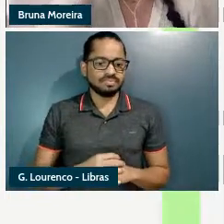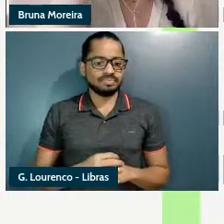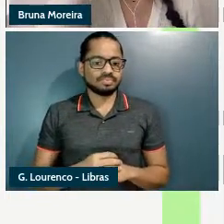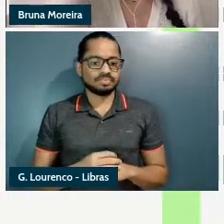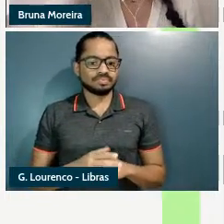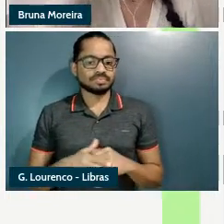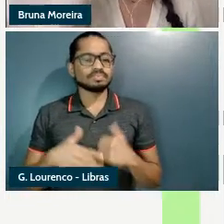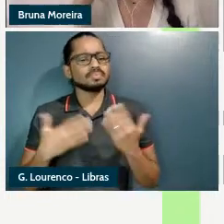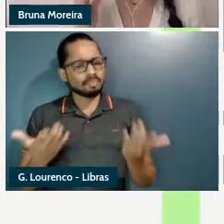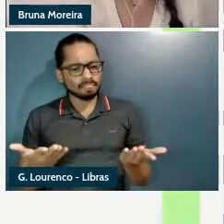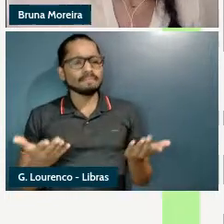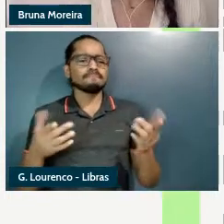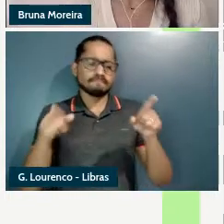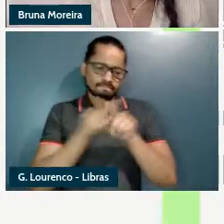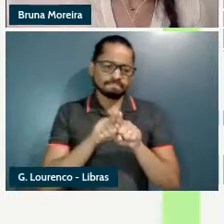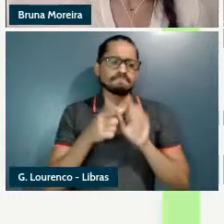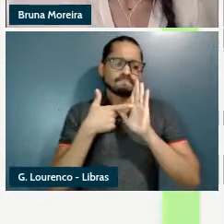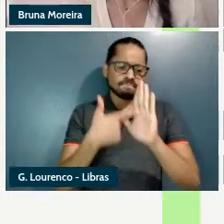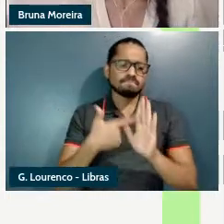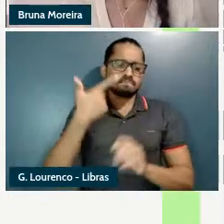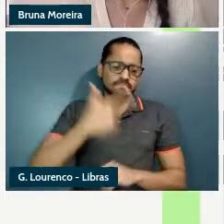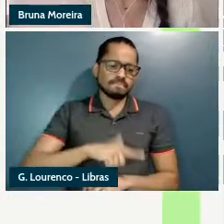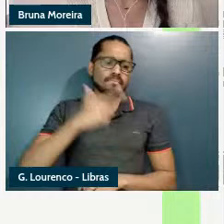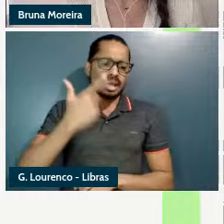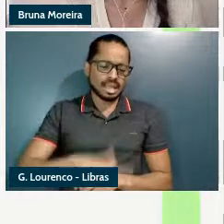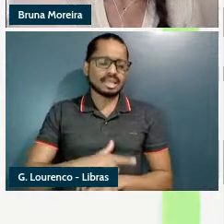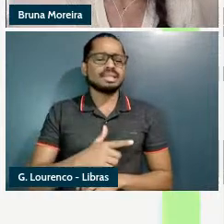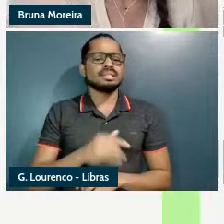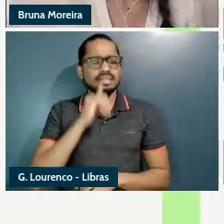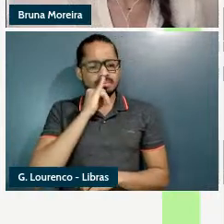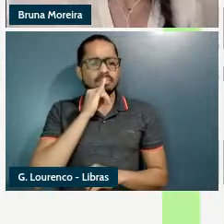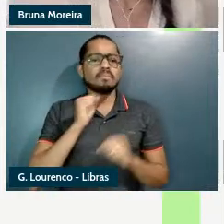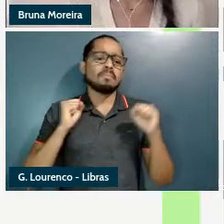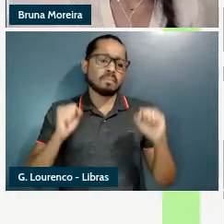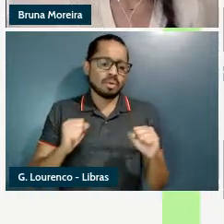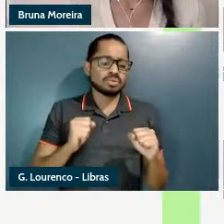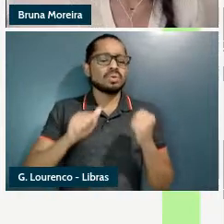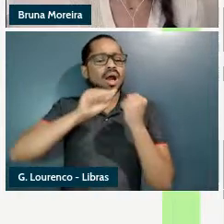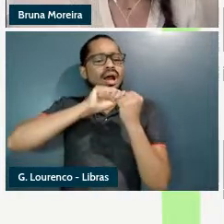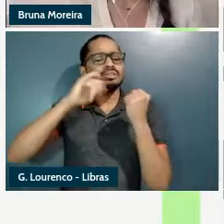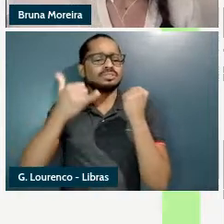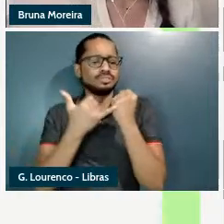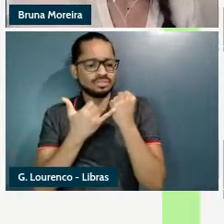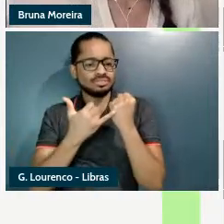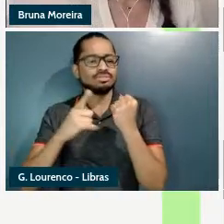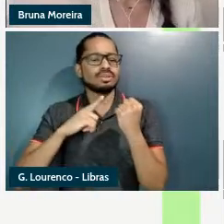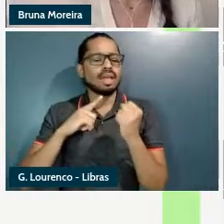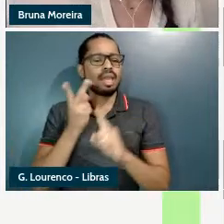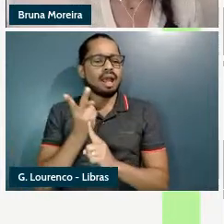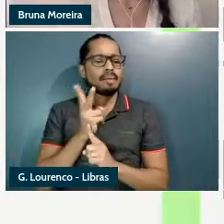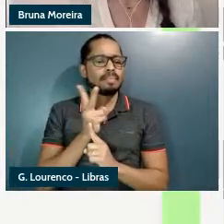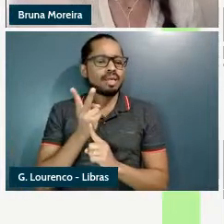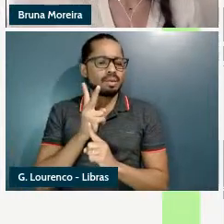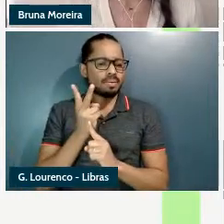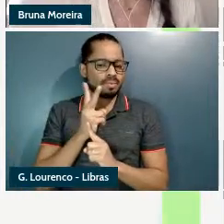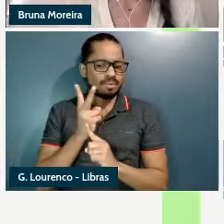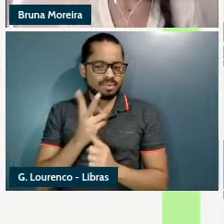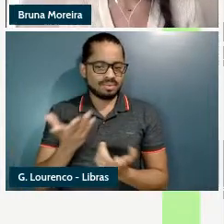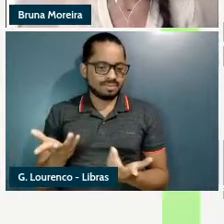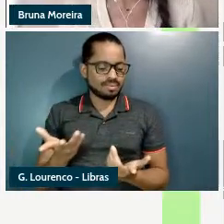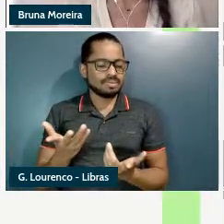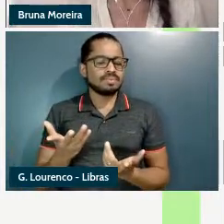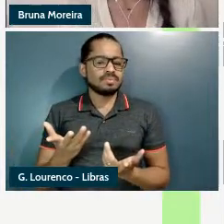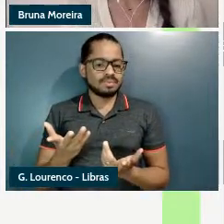e mais evidência para isso é o fato de eu poder ter adjetivos que são ambíguos esse